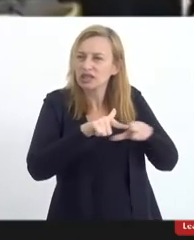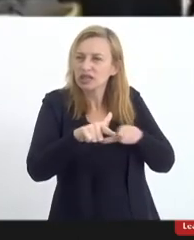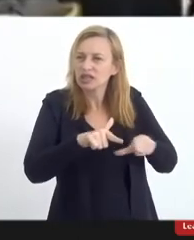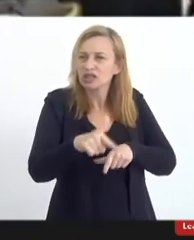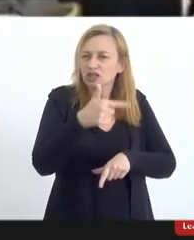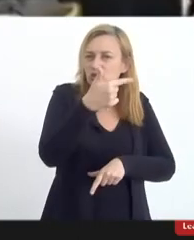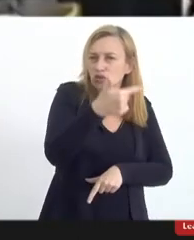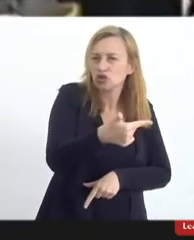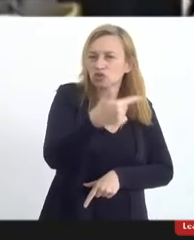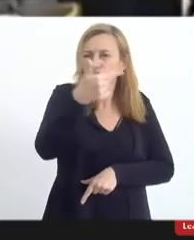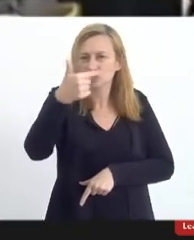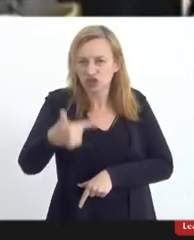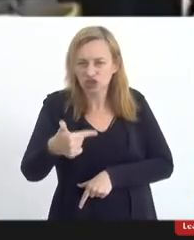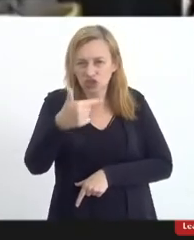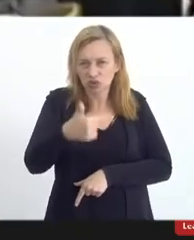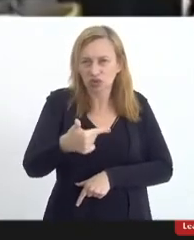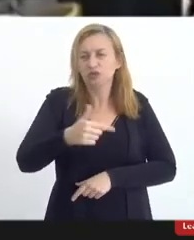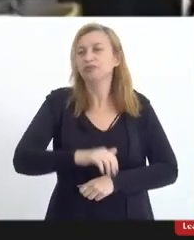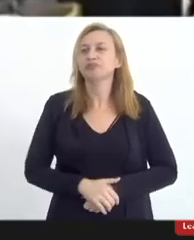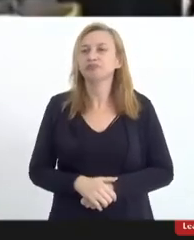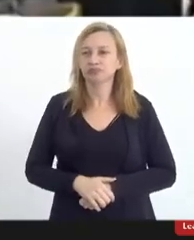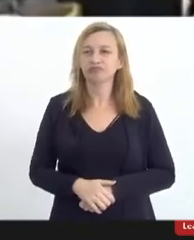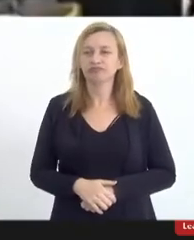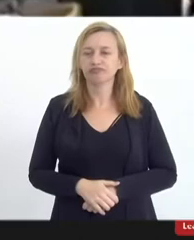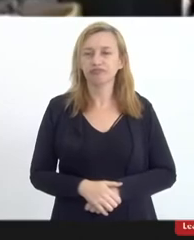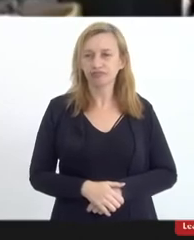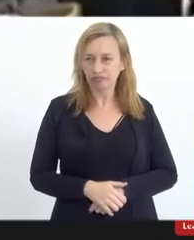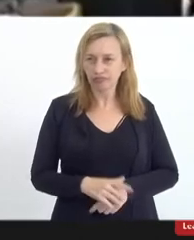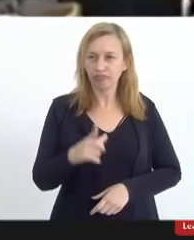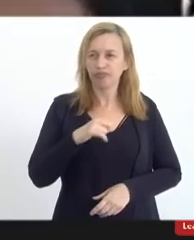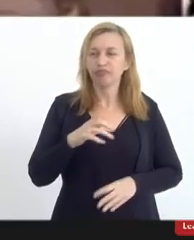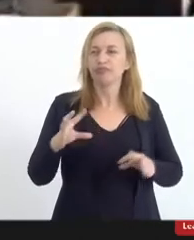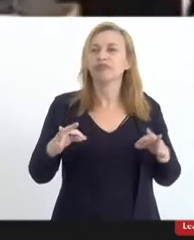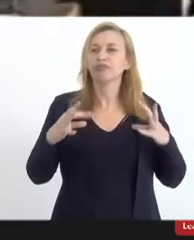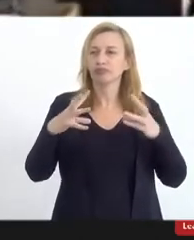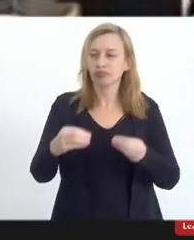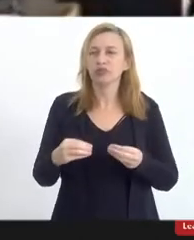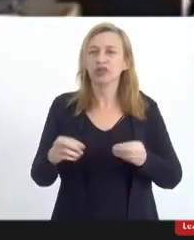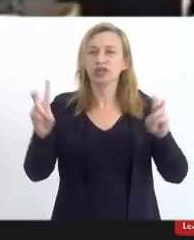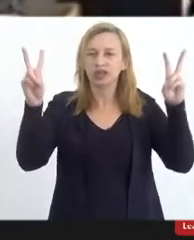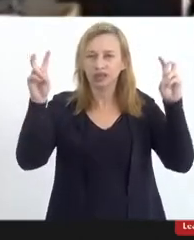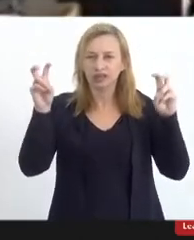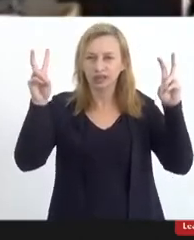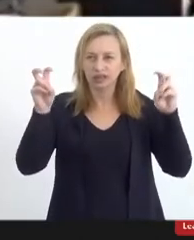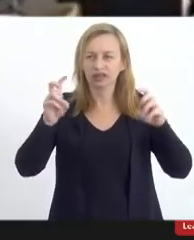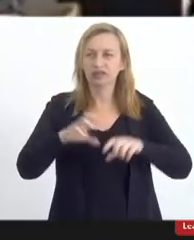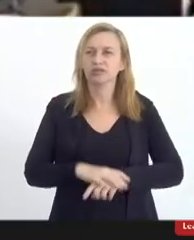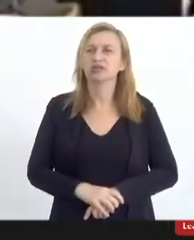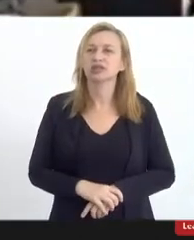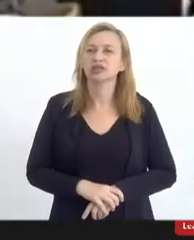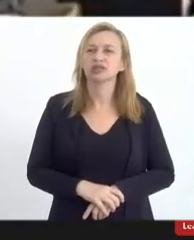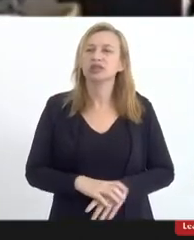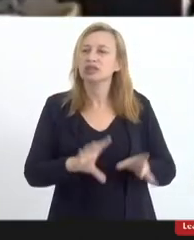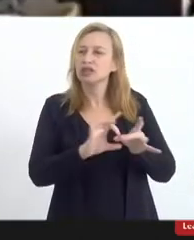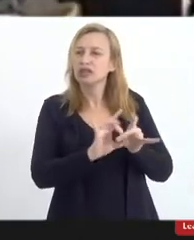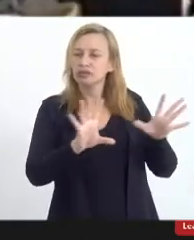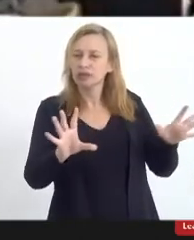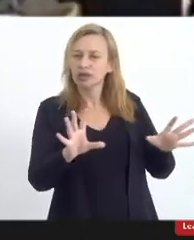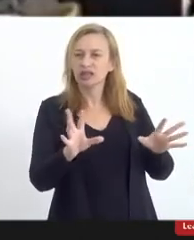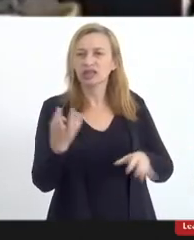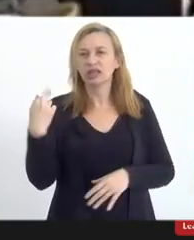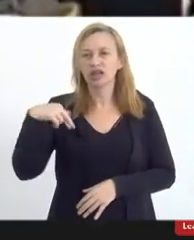2022. Bom, então nós temos toda essa temática da liberdade